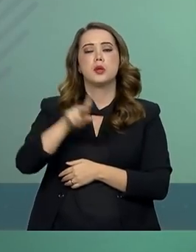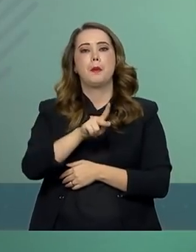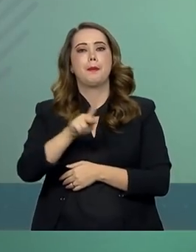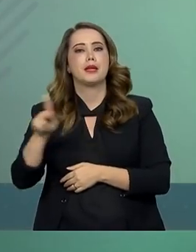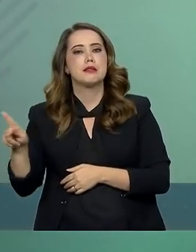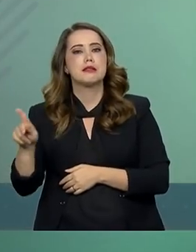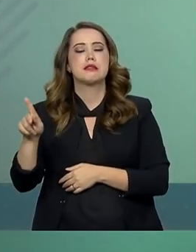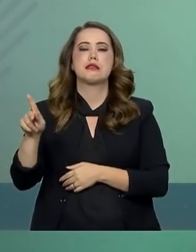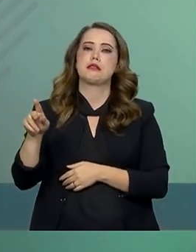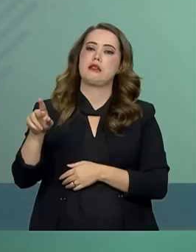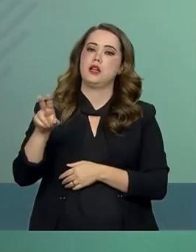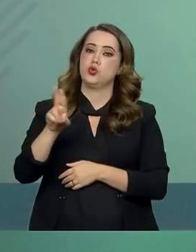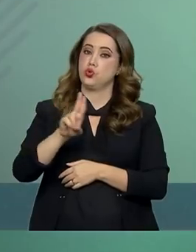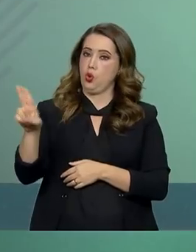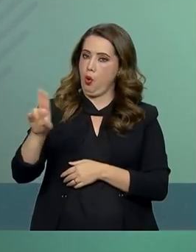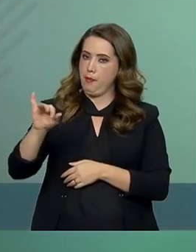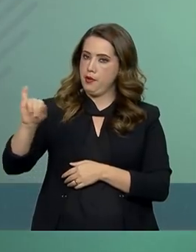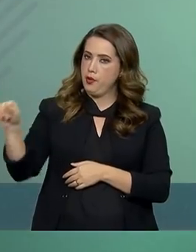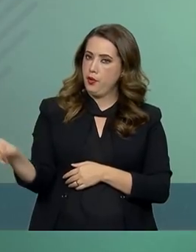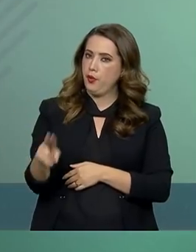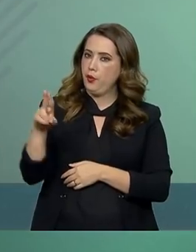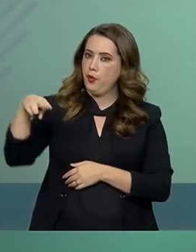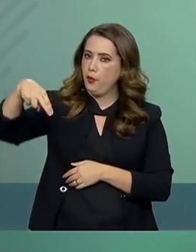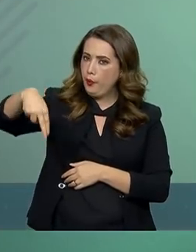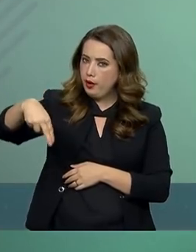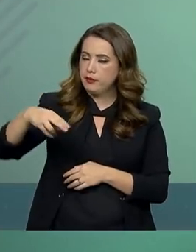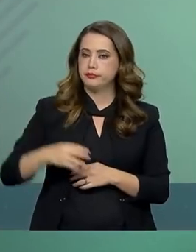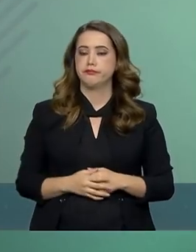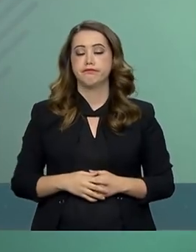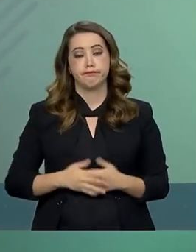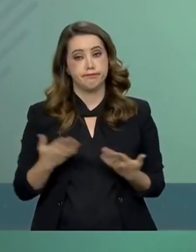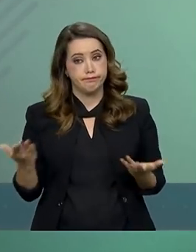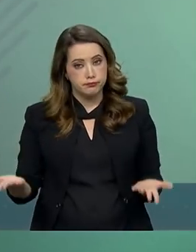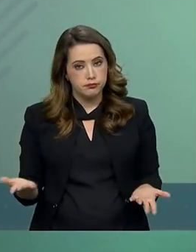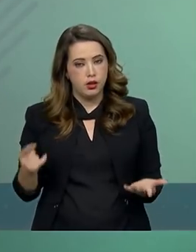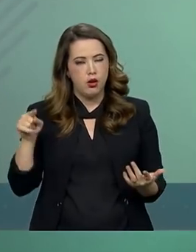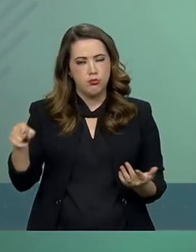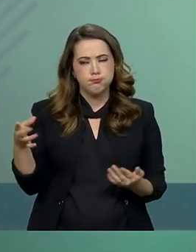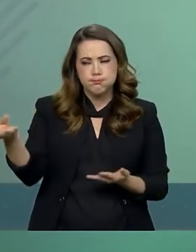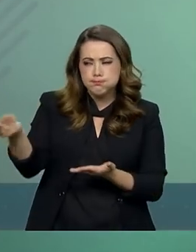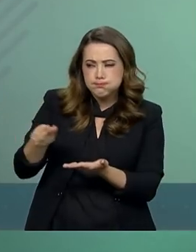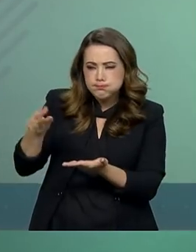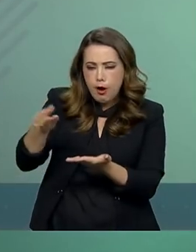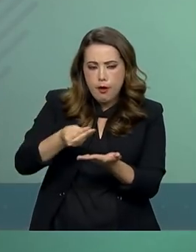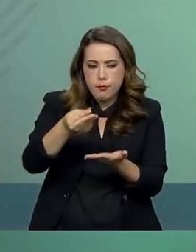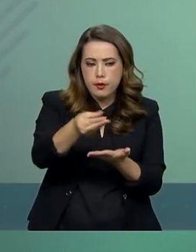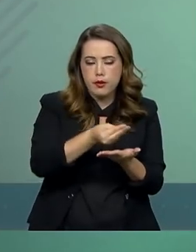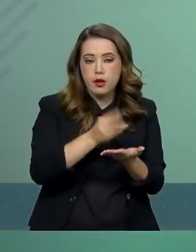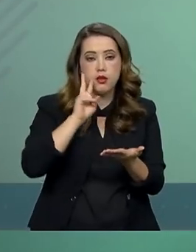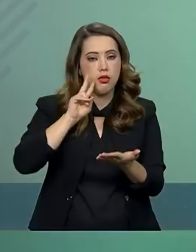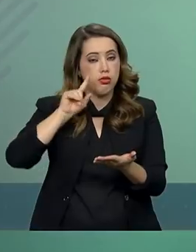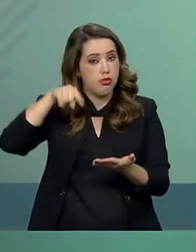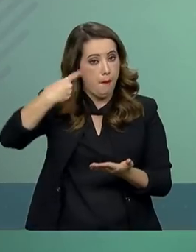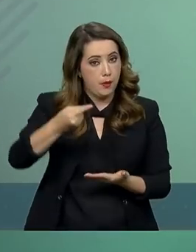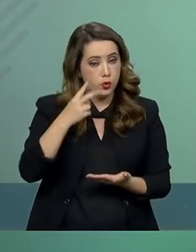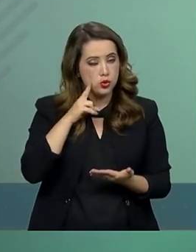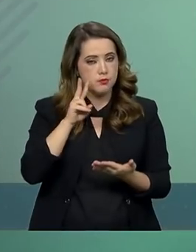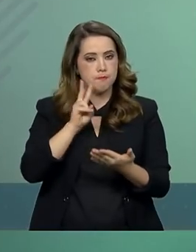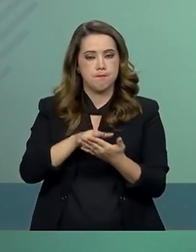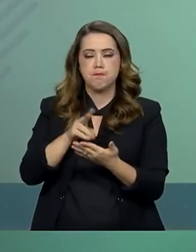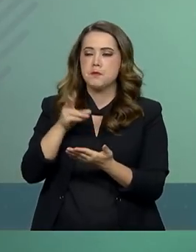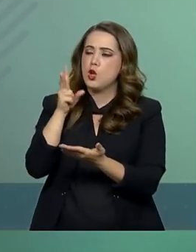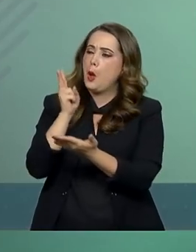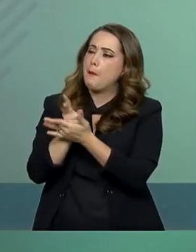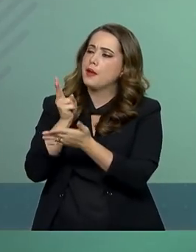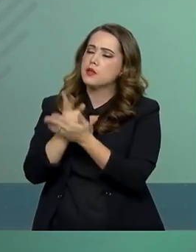encarregado Juan Guaidó. De posse dessas informações e após constatar que a mesma